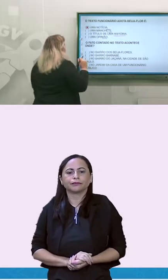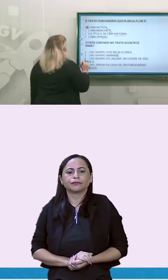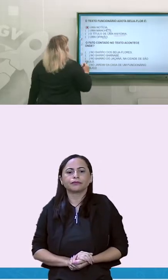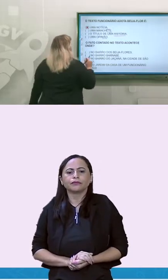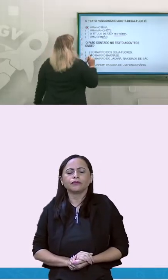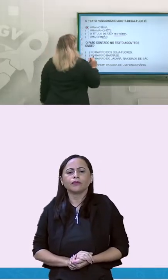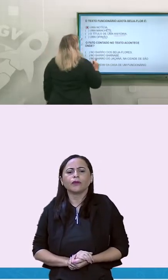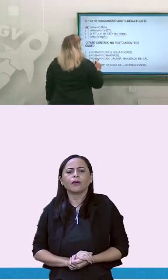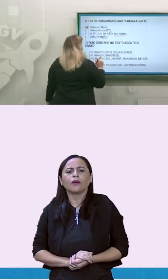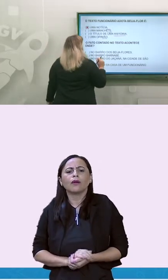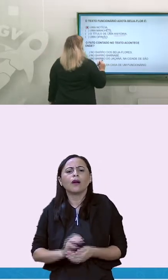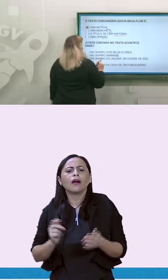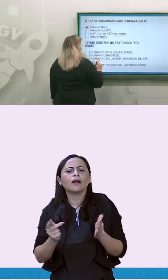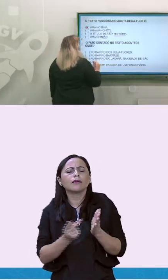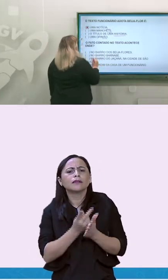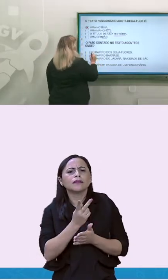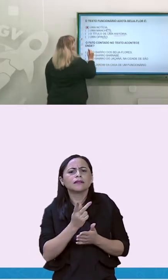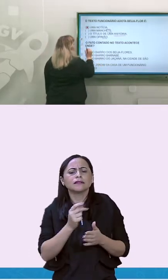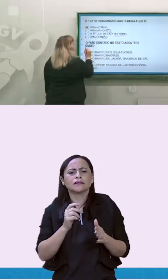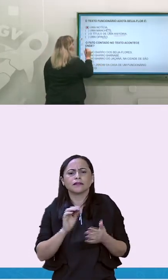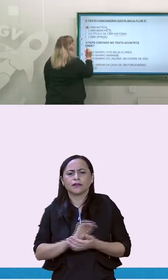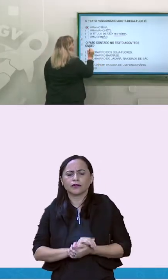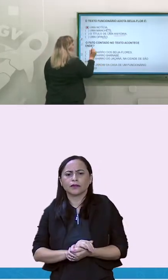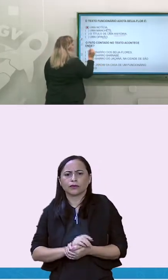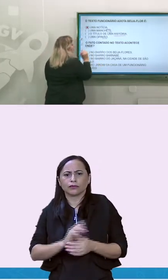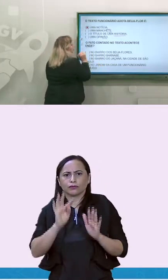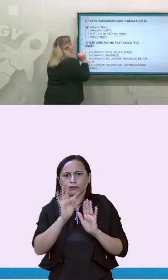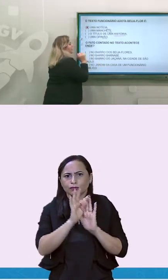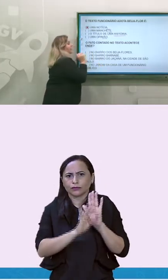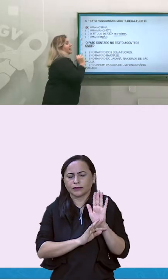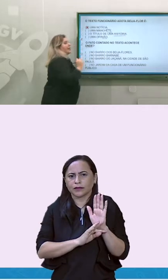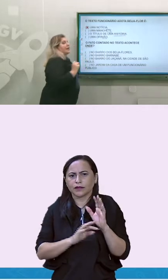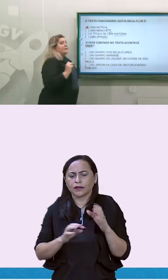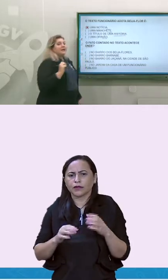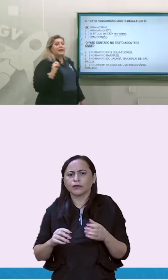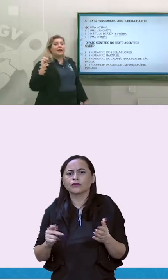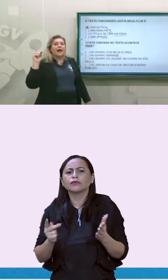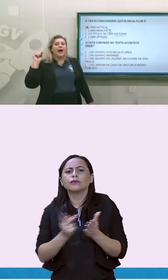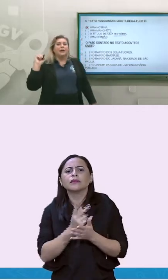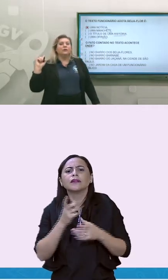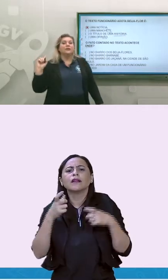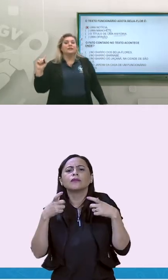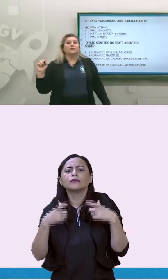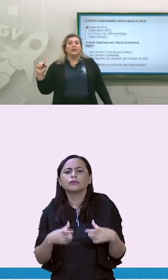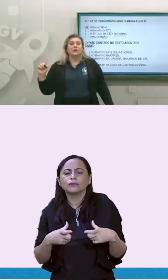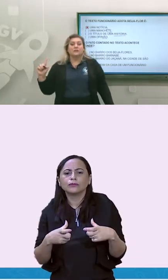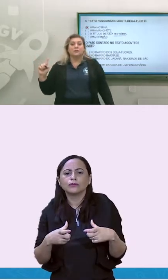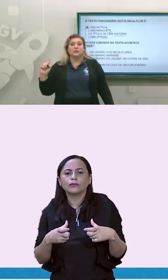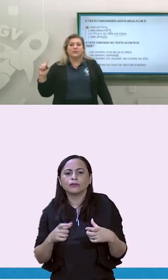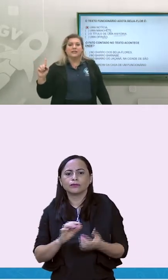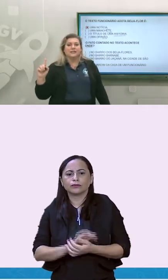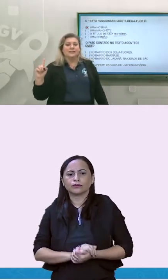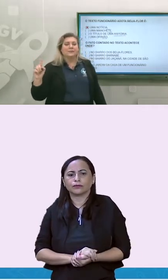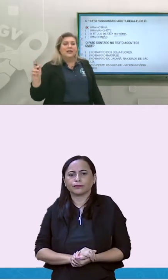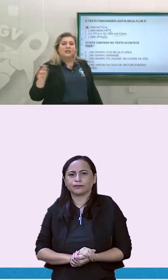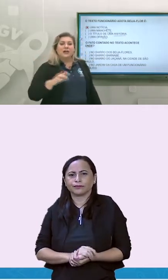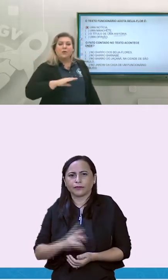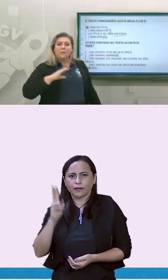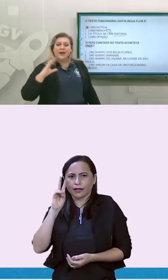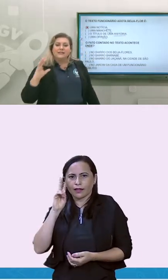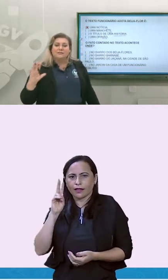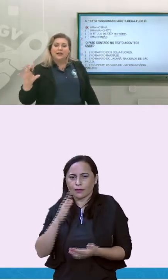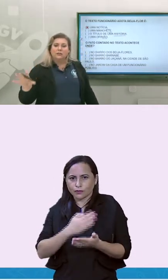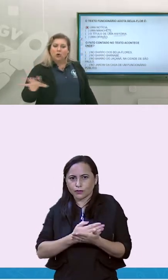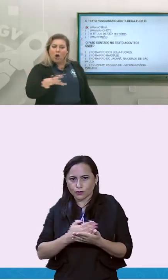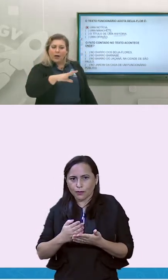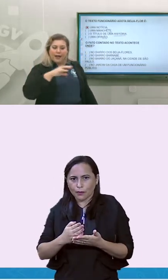O fato contado no texto acontece onde? Hoje, lembra que lá no início da nossa notícia, já